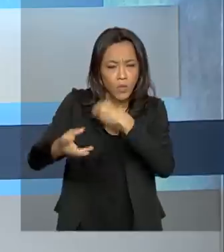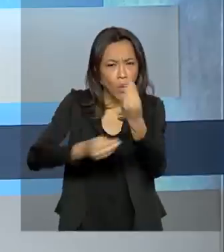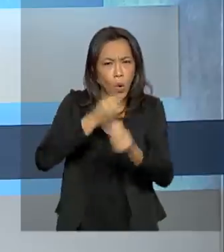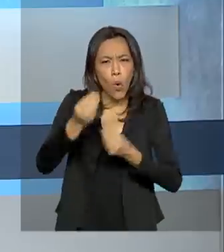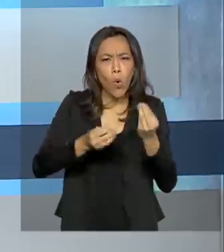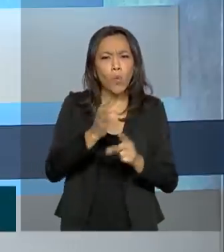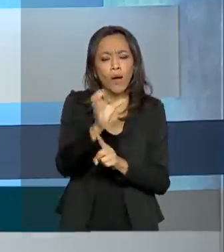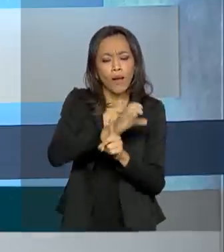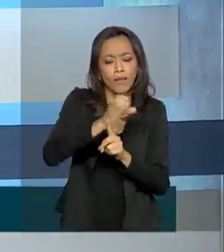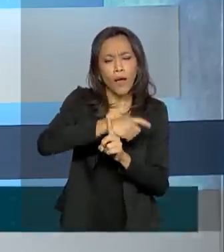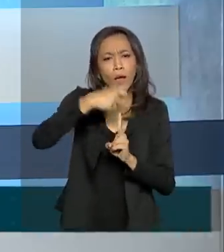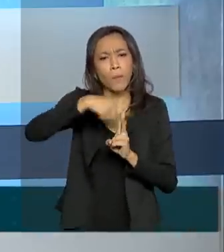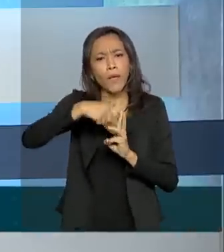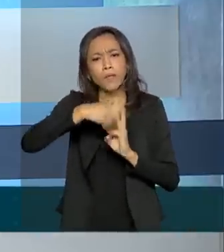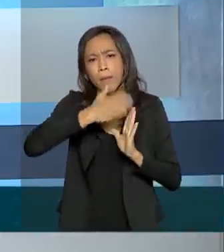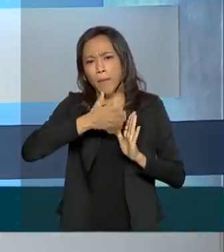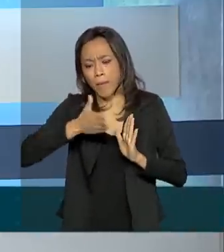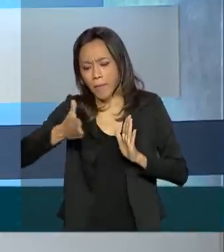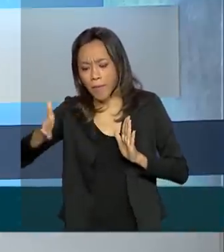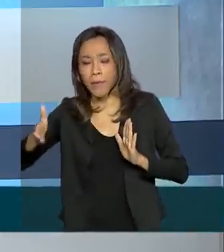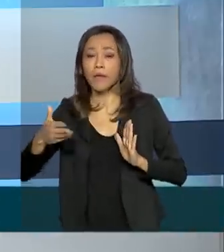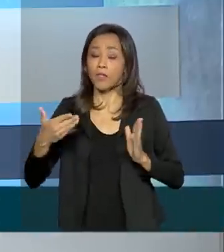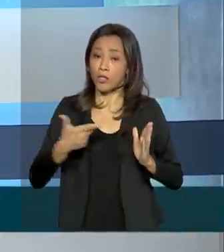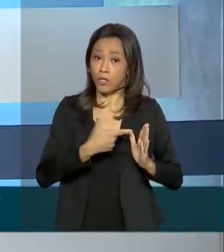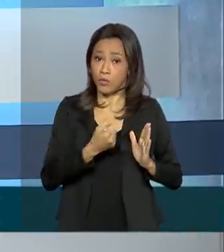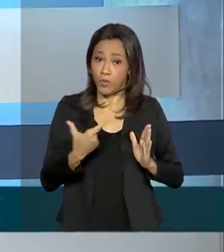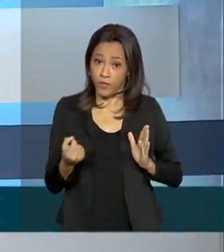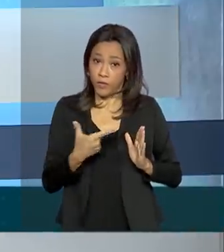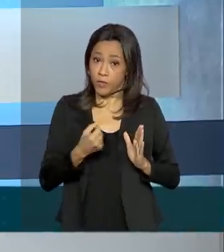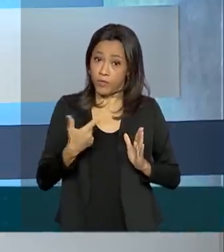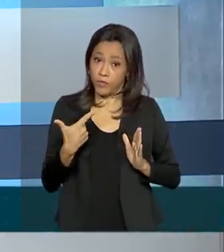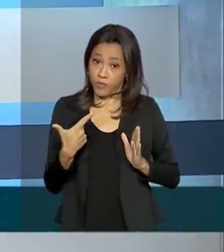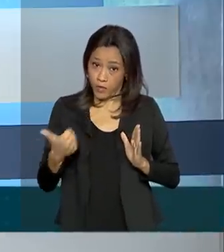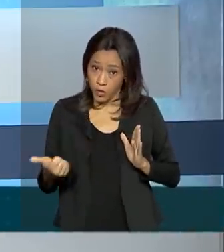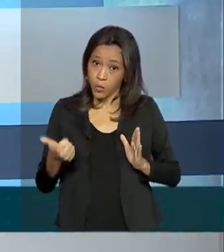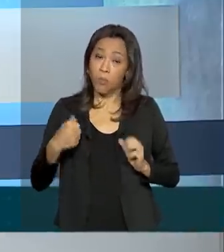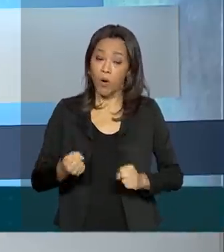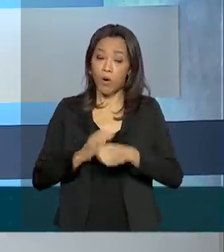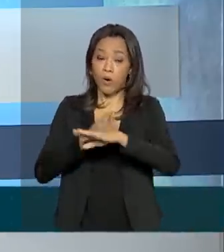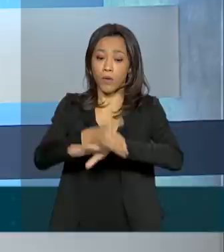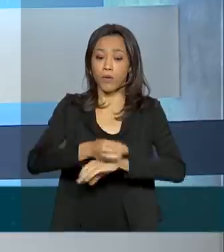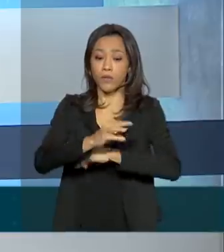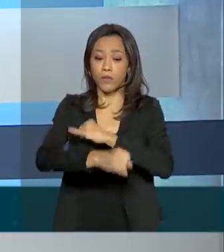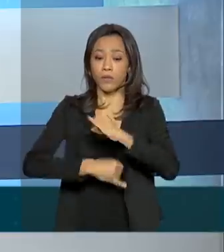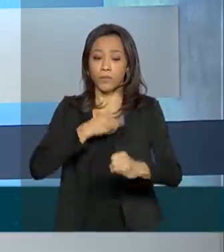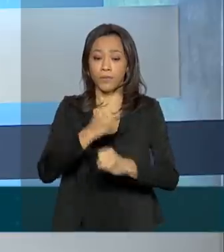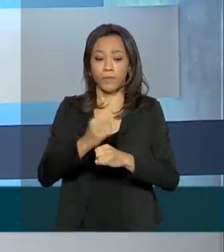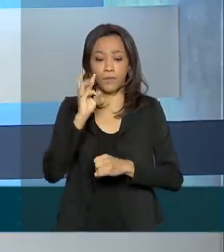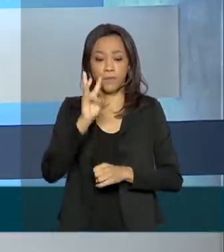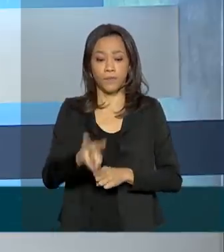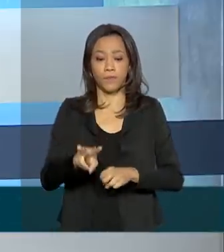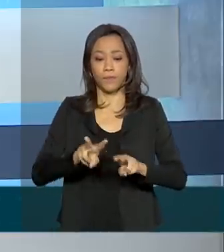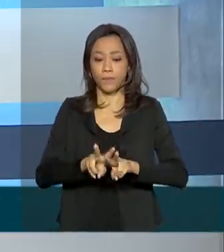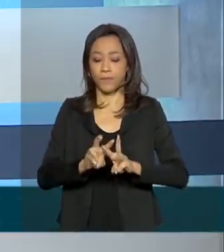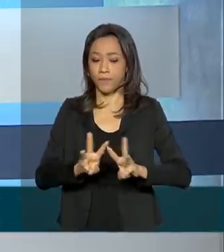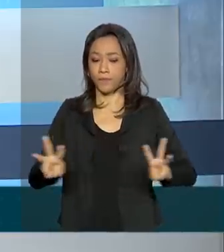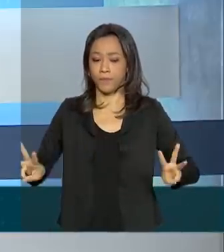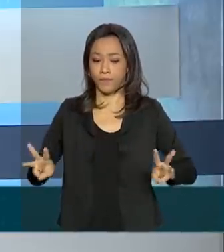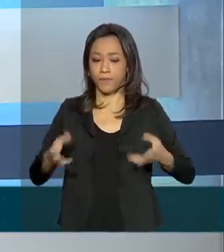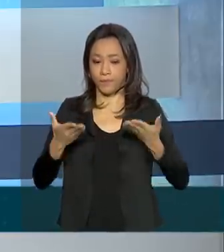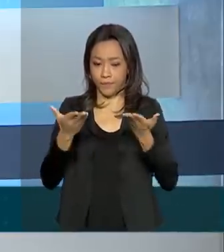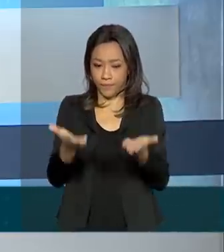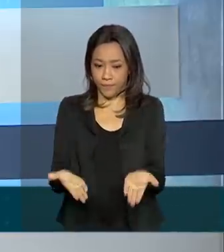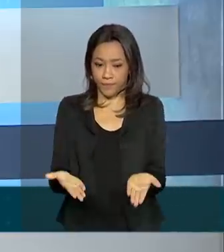pagamento do abono salarial 2020-2021, você pode encontrar em www.caixa.gov.br